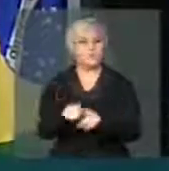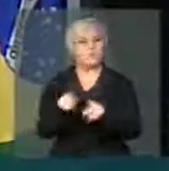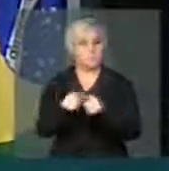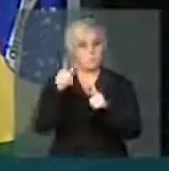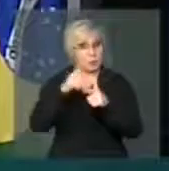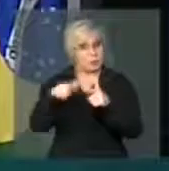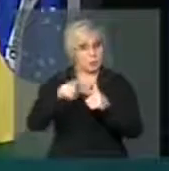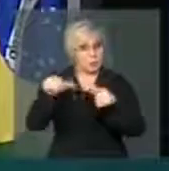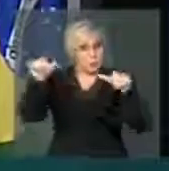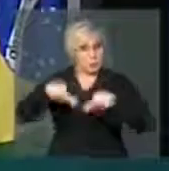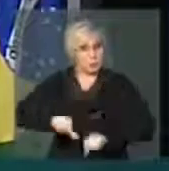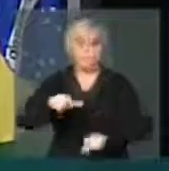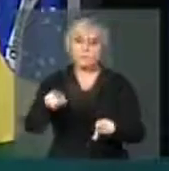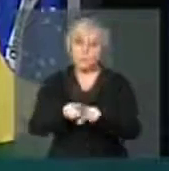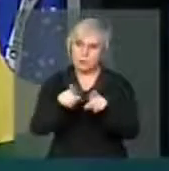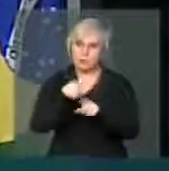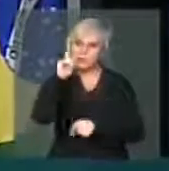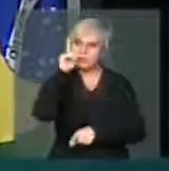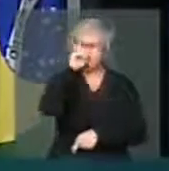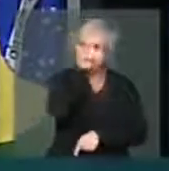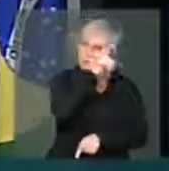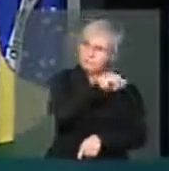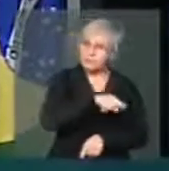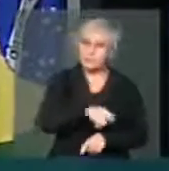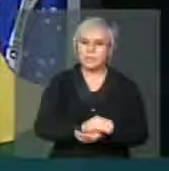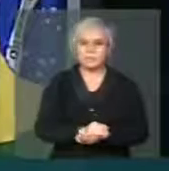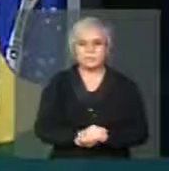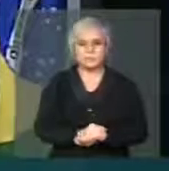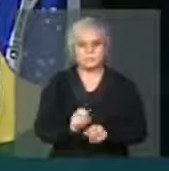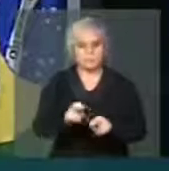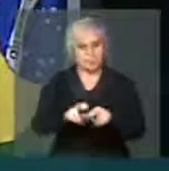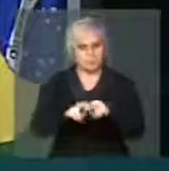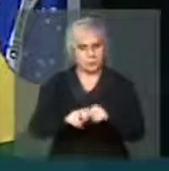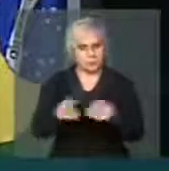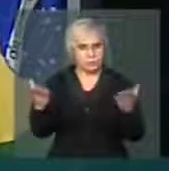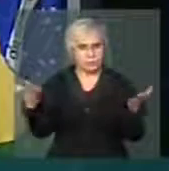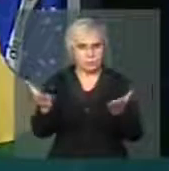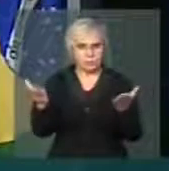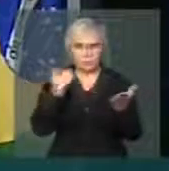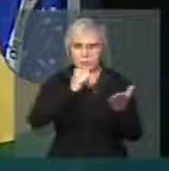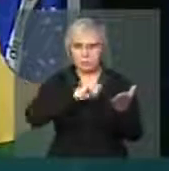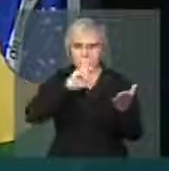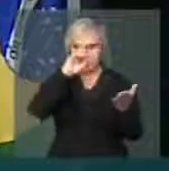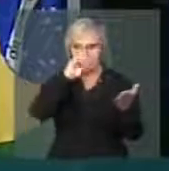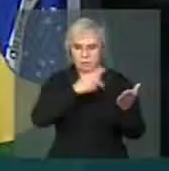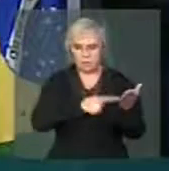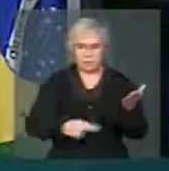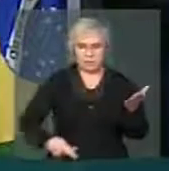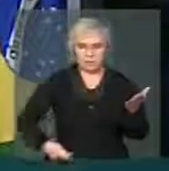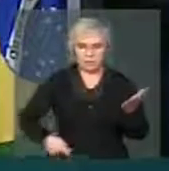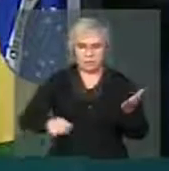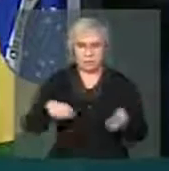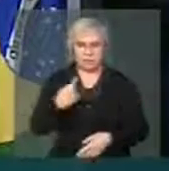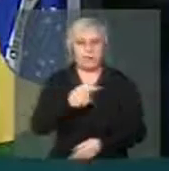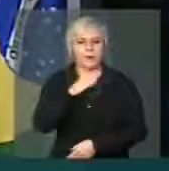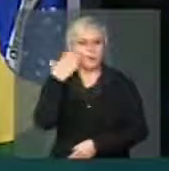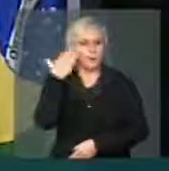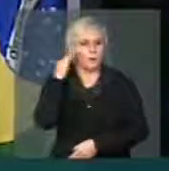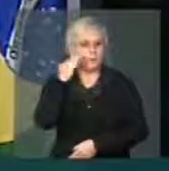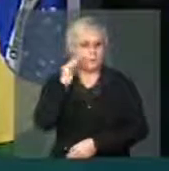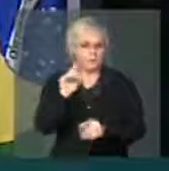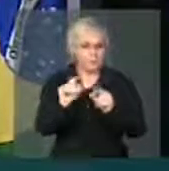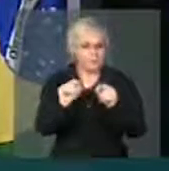Gera dificuldade Gera problemas Portanto, senhor presidente Nós entendemos Que o